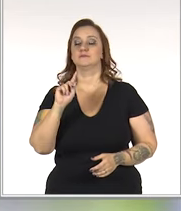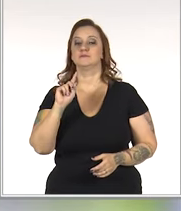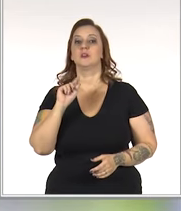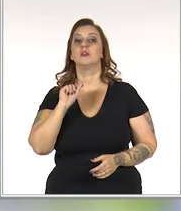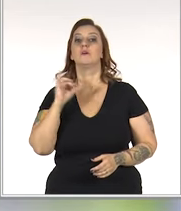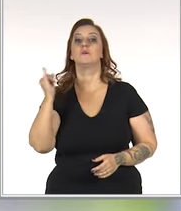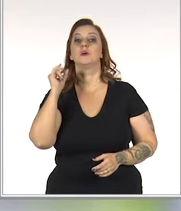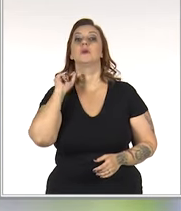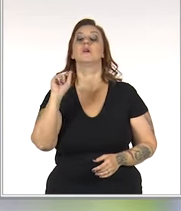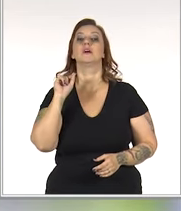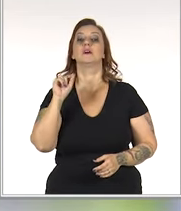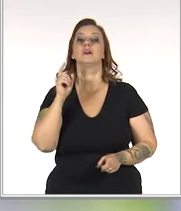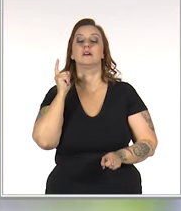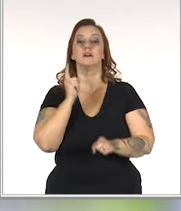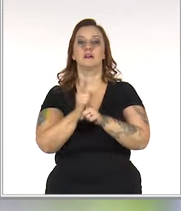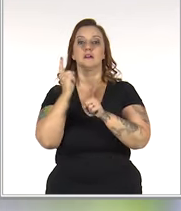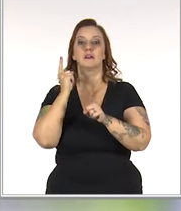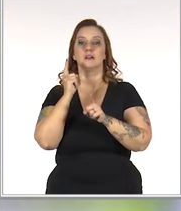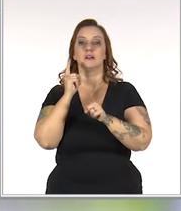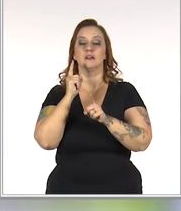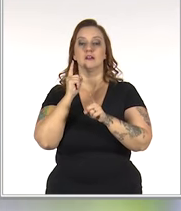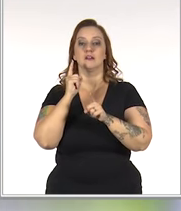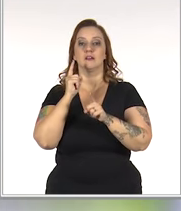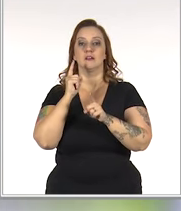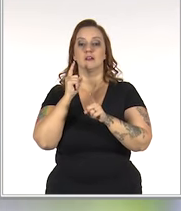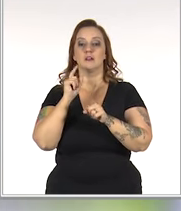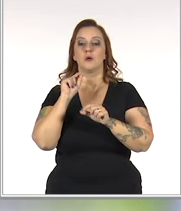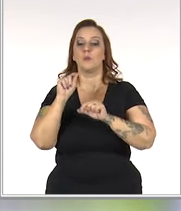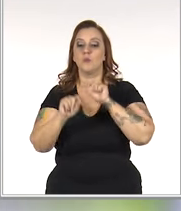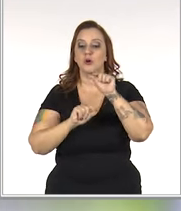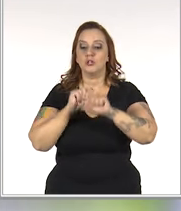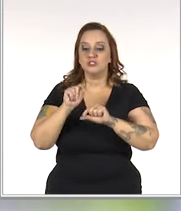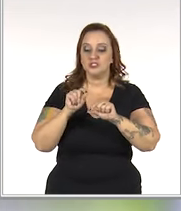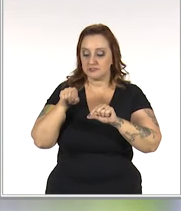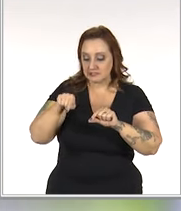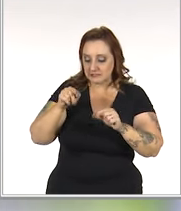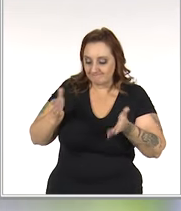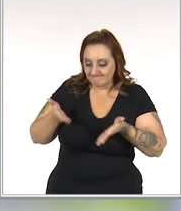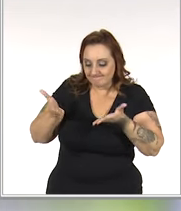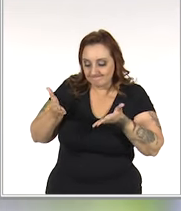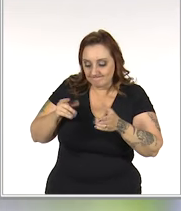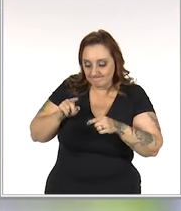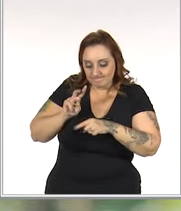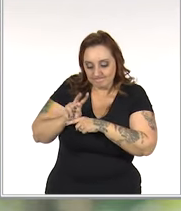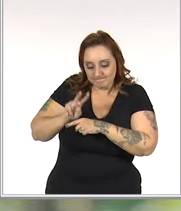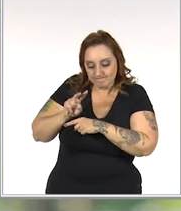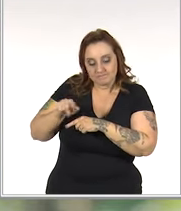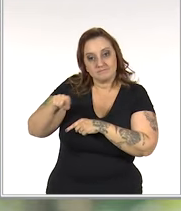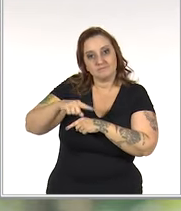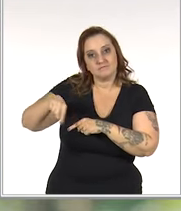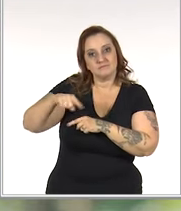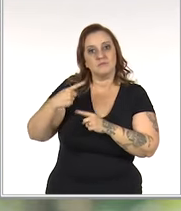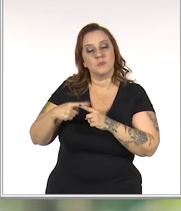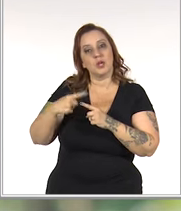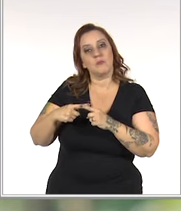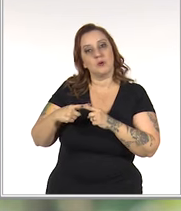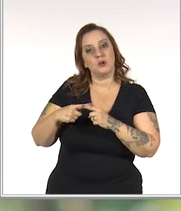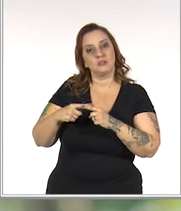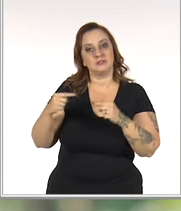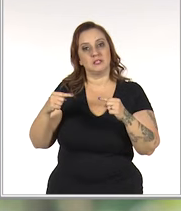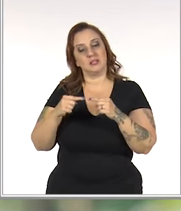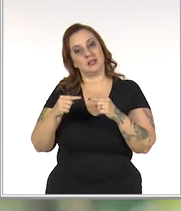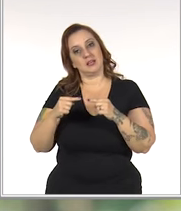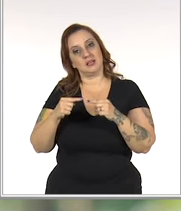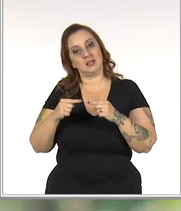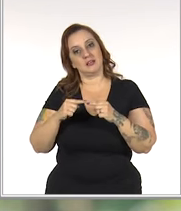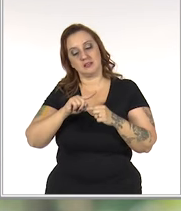que o mais importante é identificar a causa e agir sobre ela. Porque isso pode estar relacionado